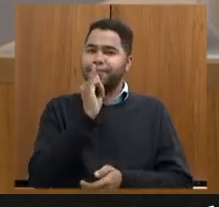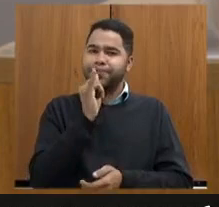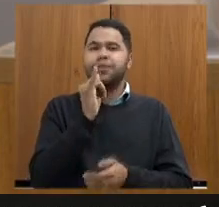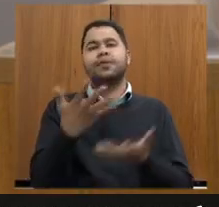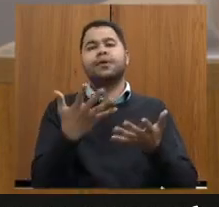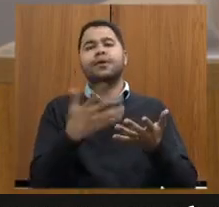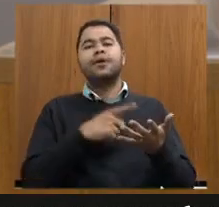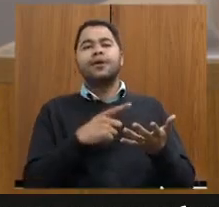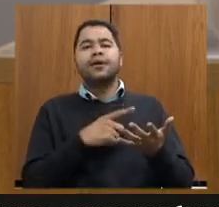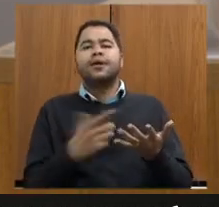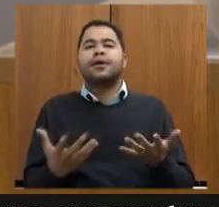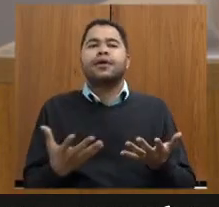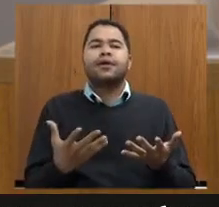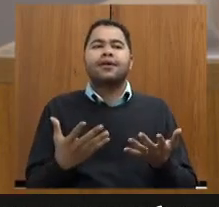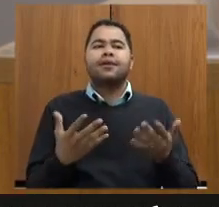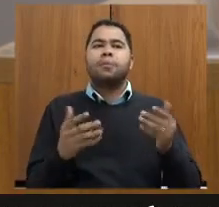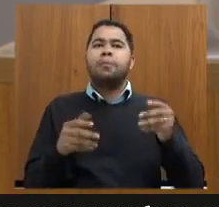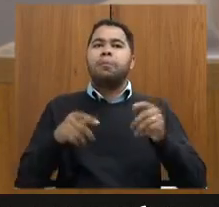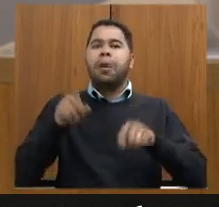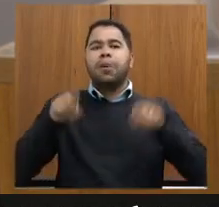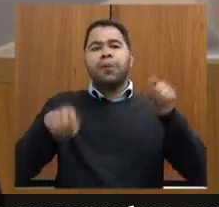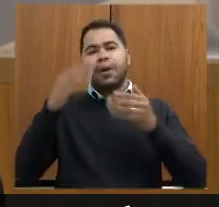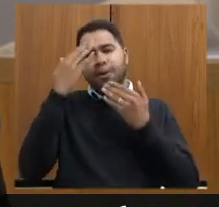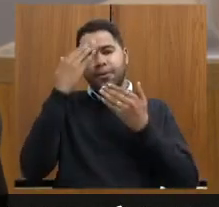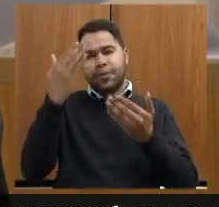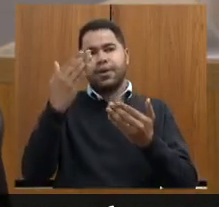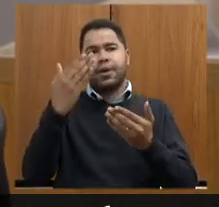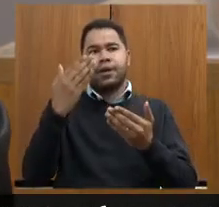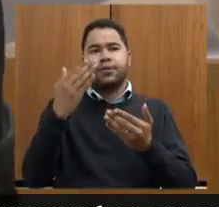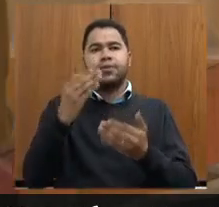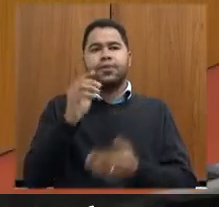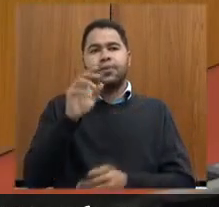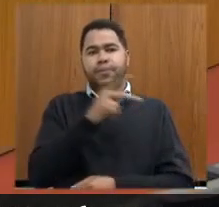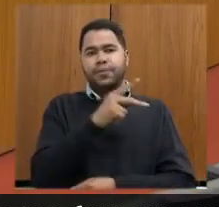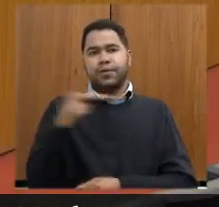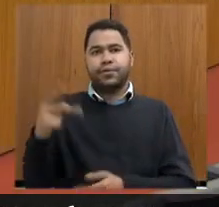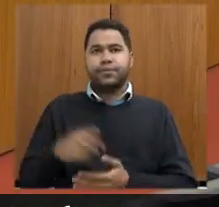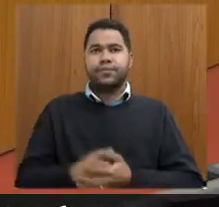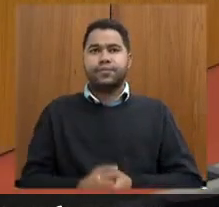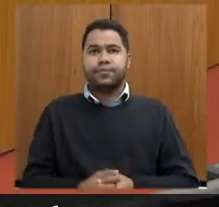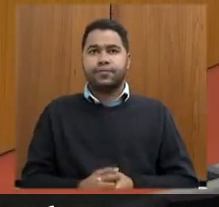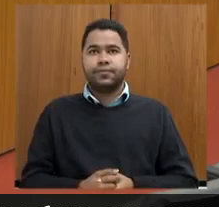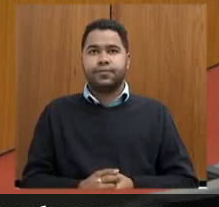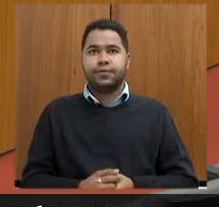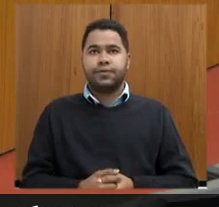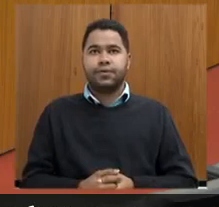exaltação e sem gritos obrigado senhor presidente artigo 64